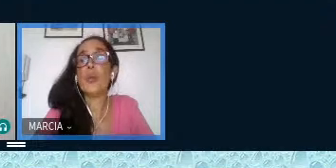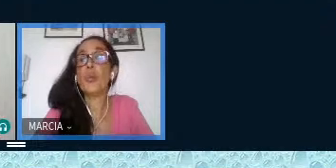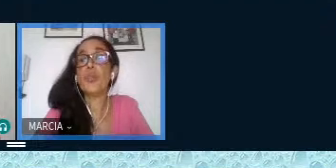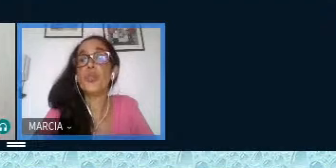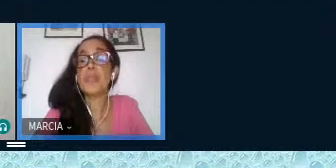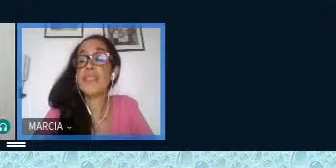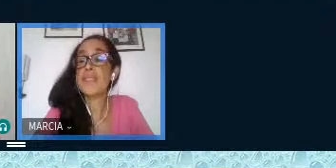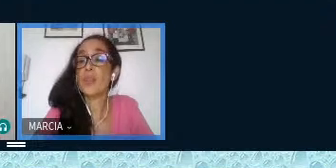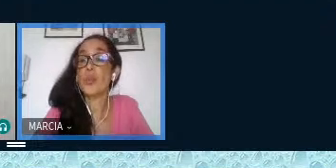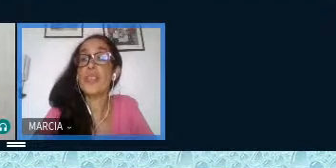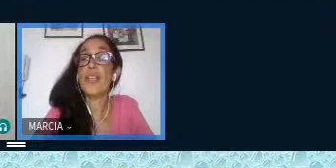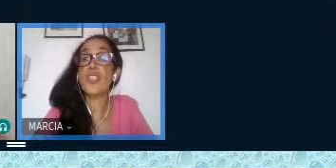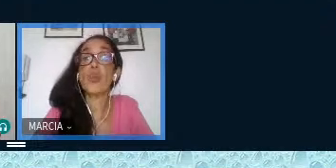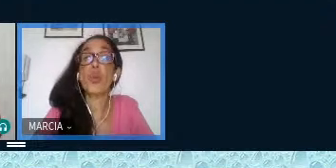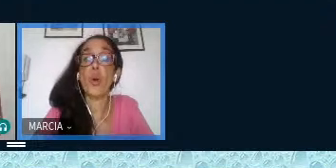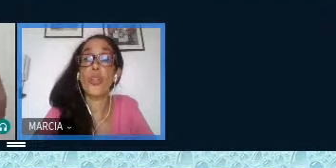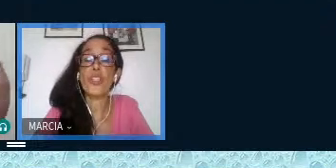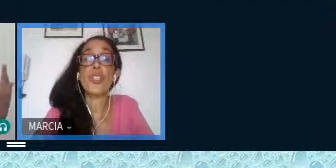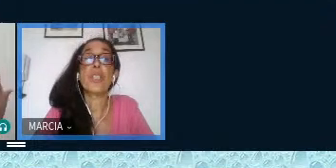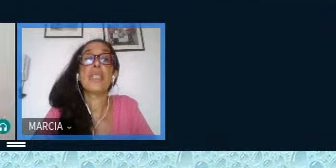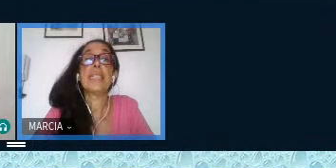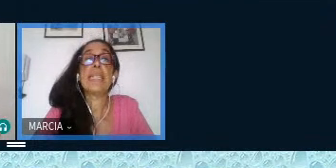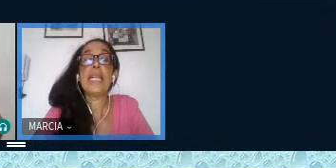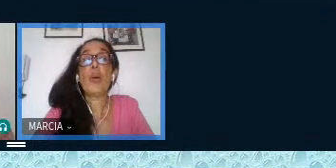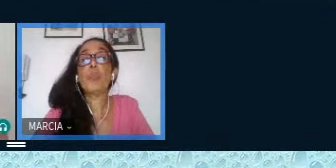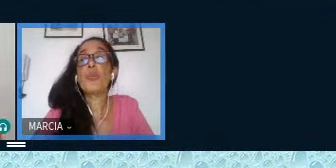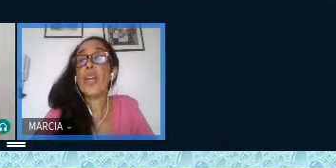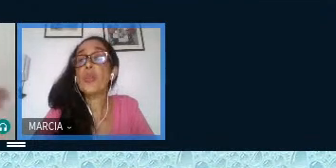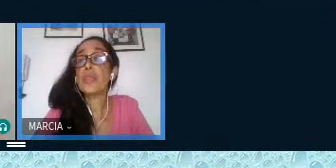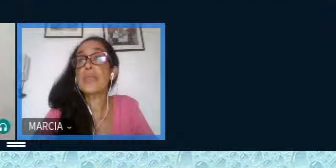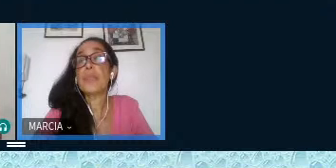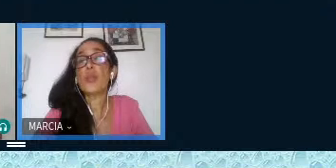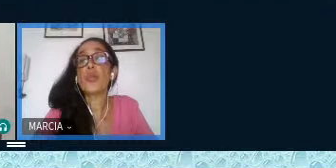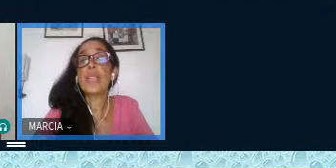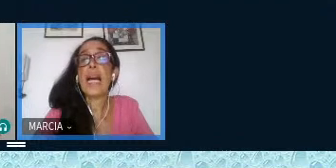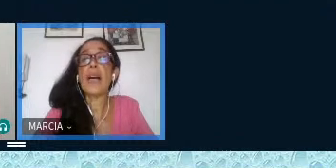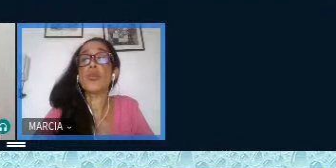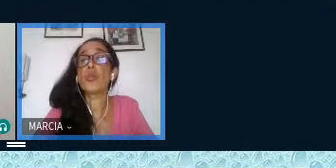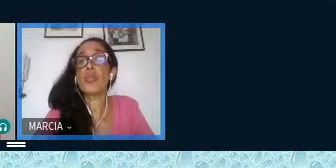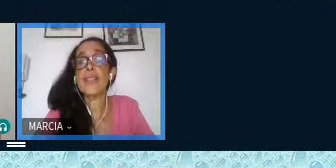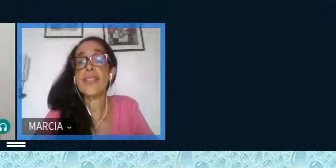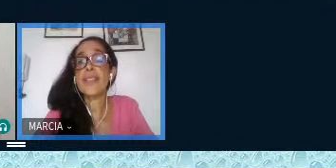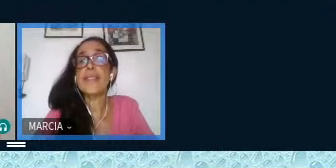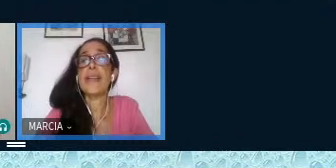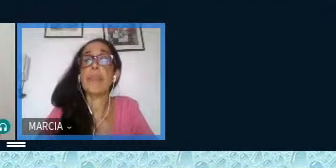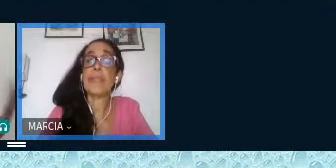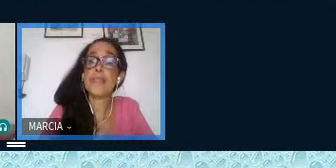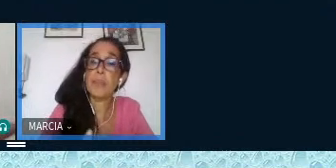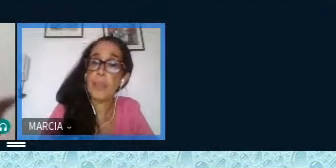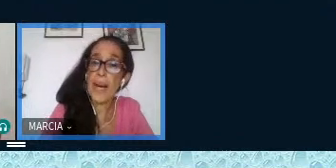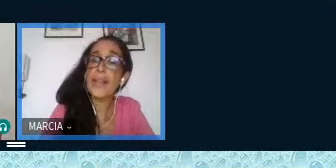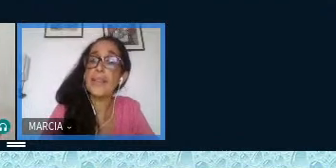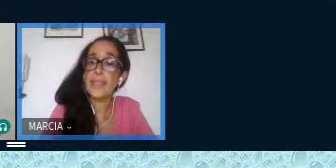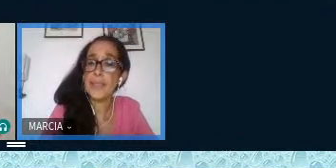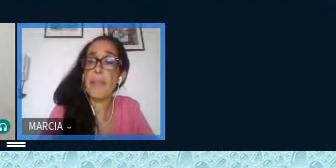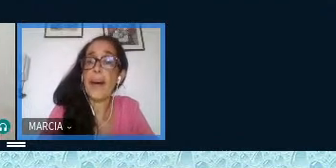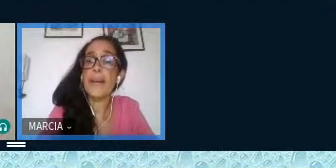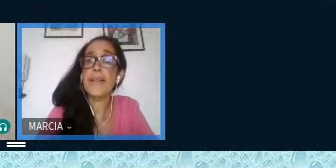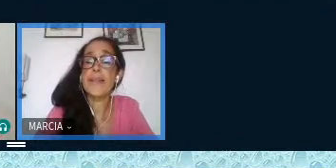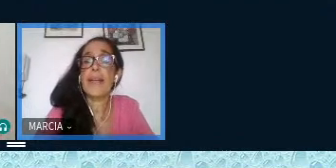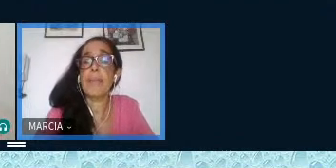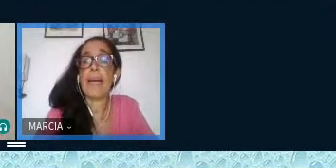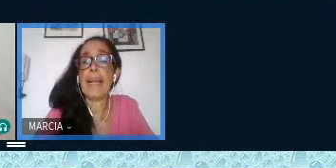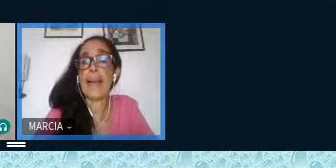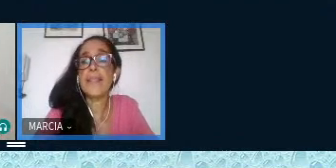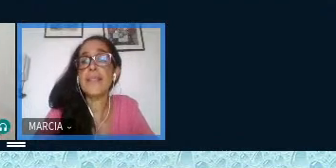que reúne os pesquisadores da região norte eu aproveito aqui para convidar os que nos assistem a participarem das